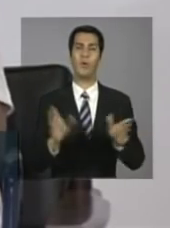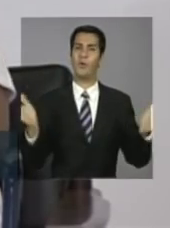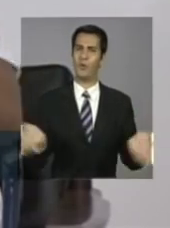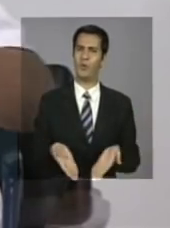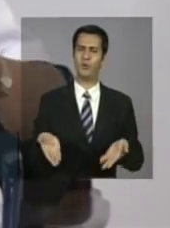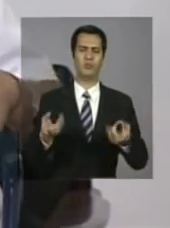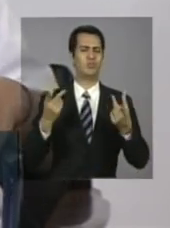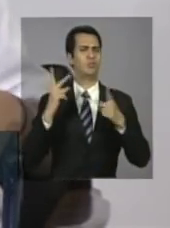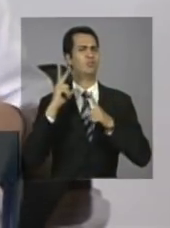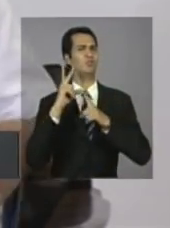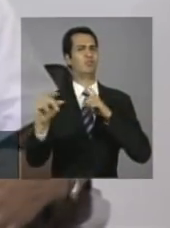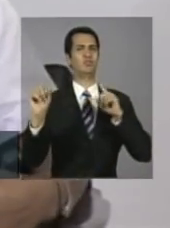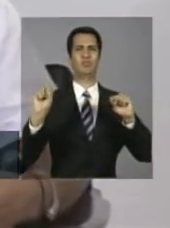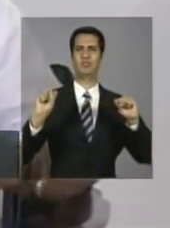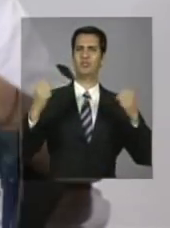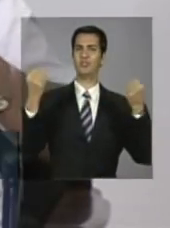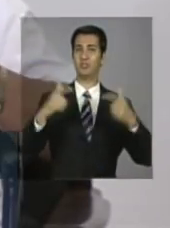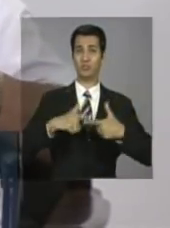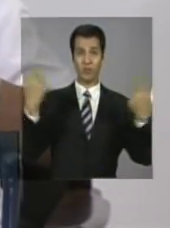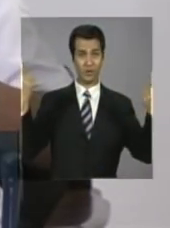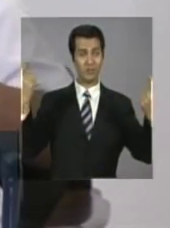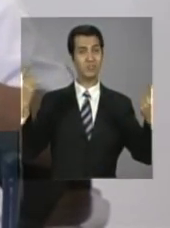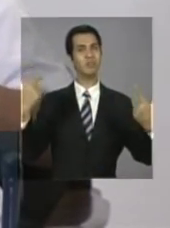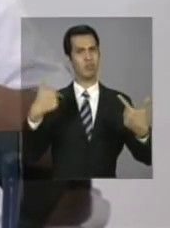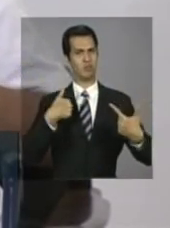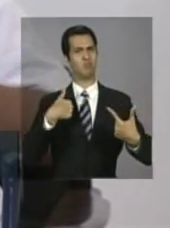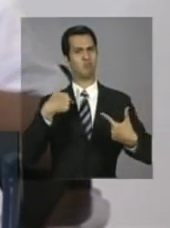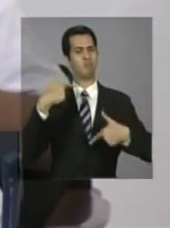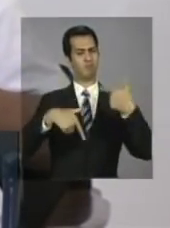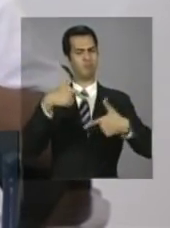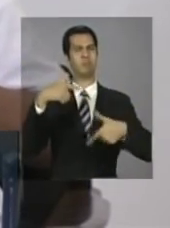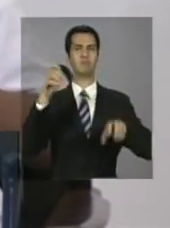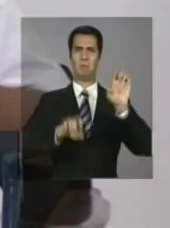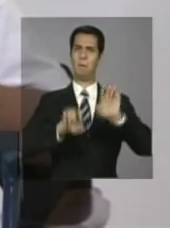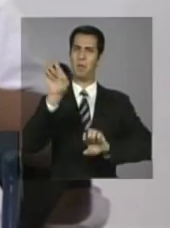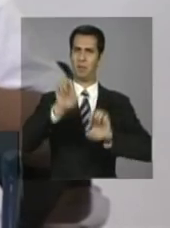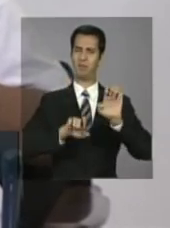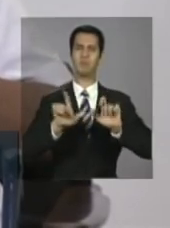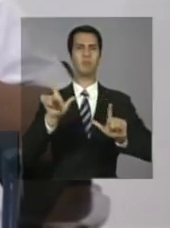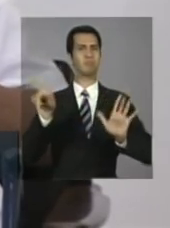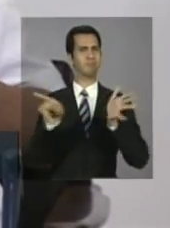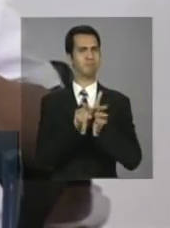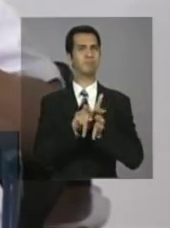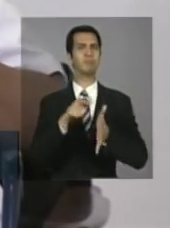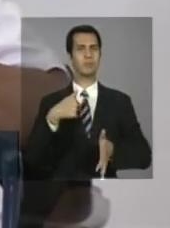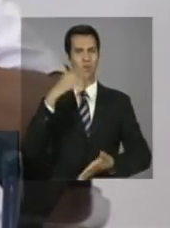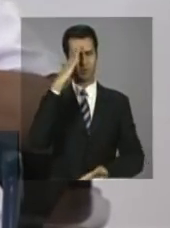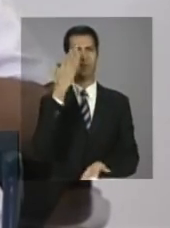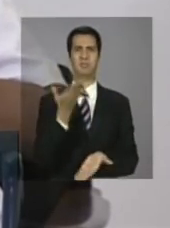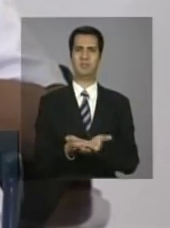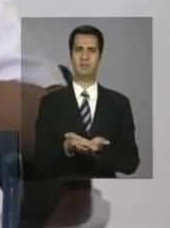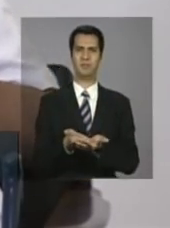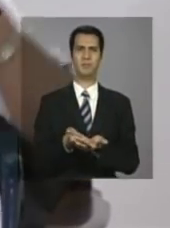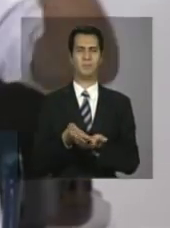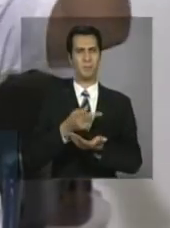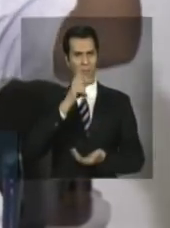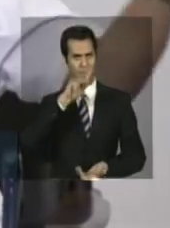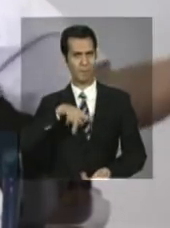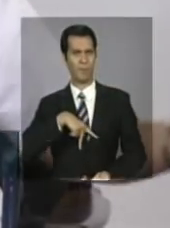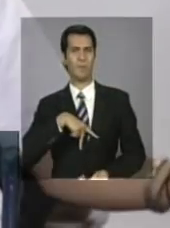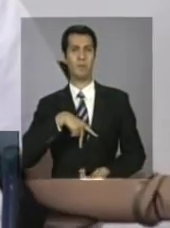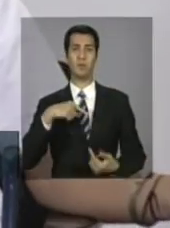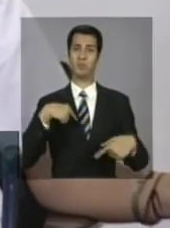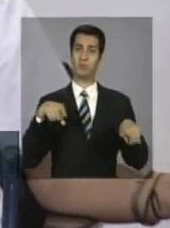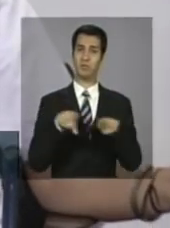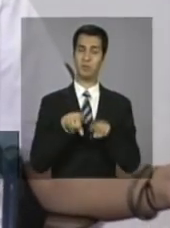vitórias, sou uma empresária, eu acredito em mim, eu acredito em mim, e depositei, depois de mim, a confiança